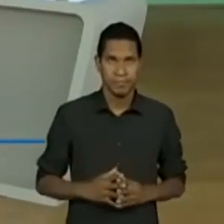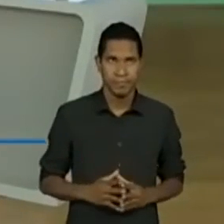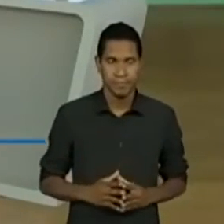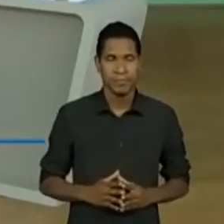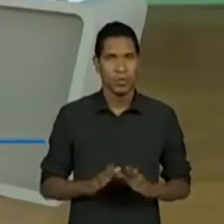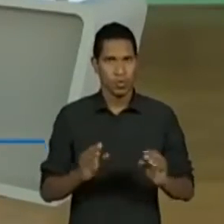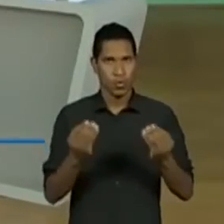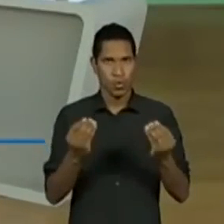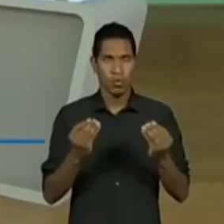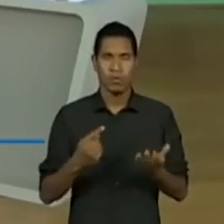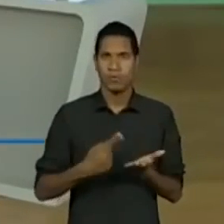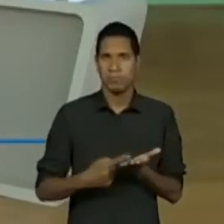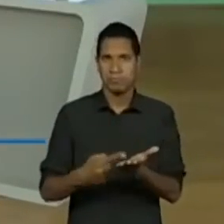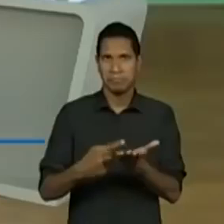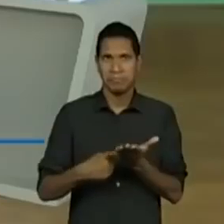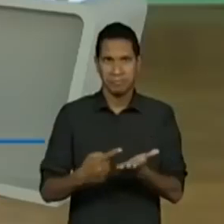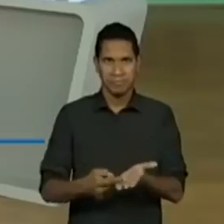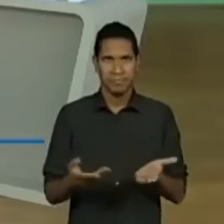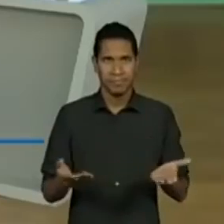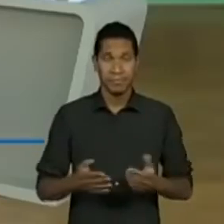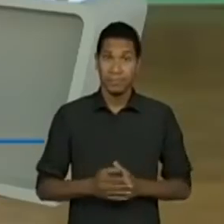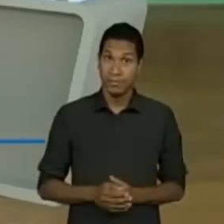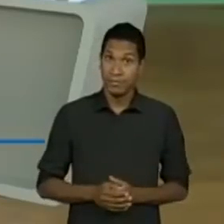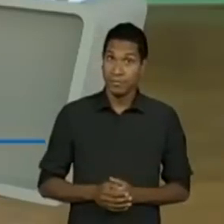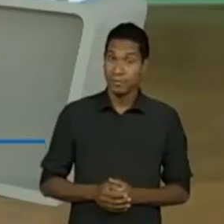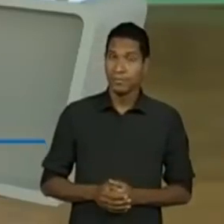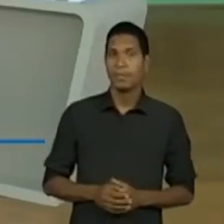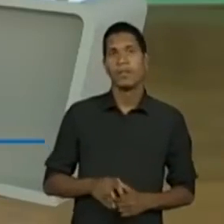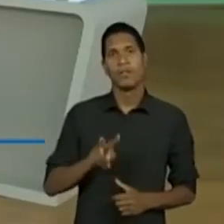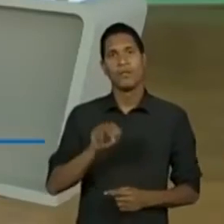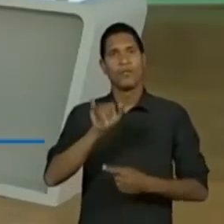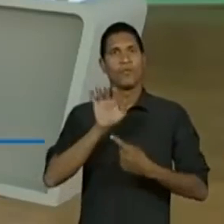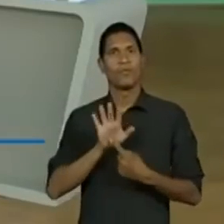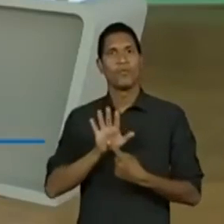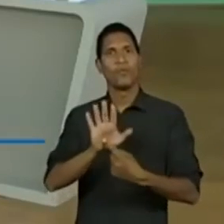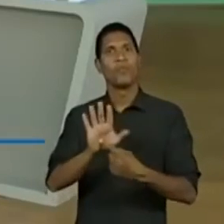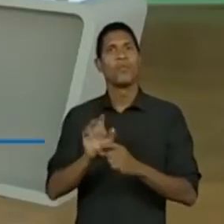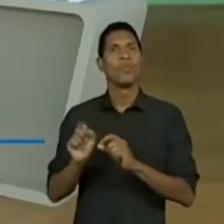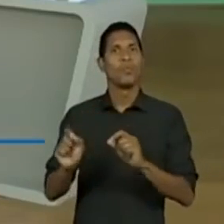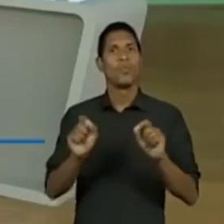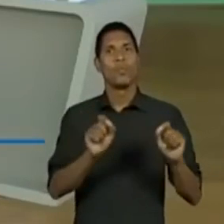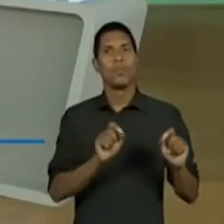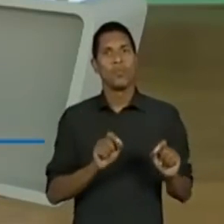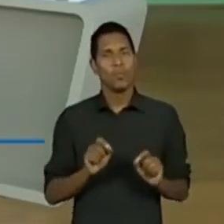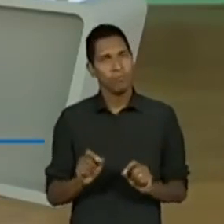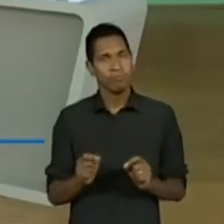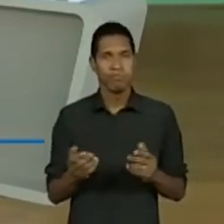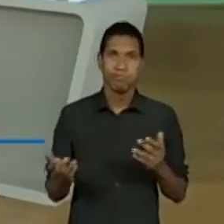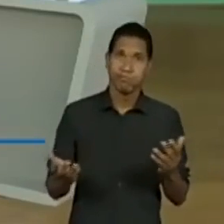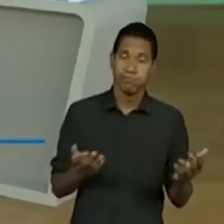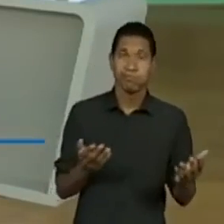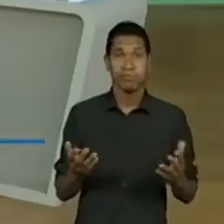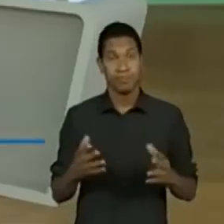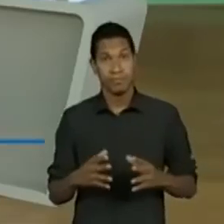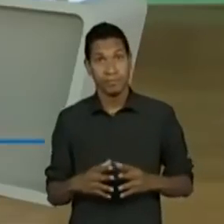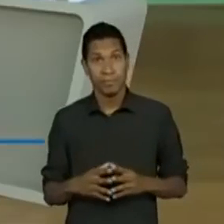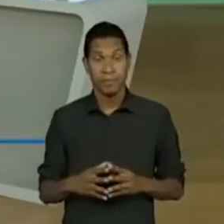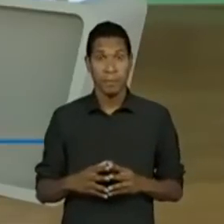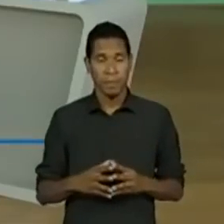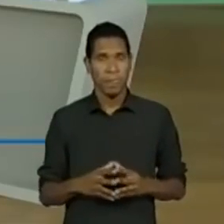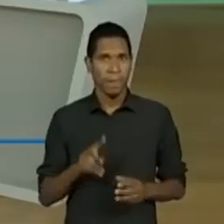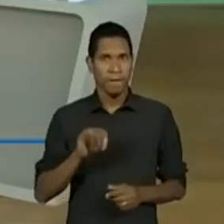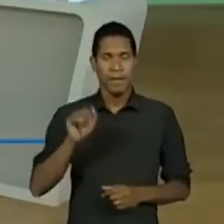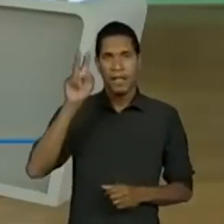nós faremos? Para a gente saber o que é isso, eu vou apresentar. Não é tão nova as duas que eu trouxe. A gente vai